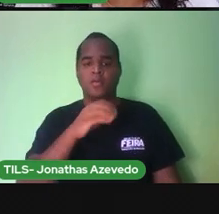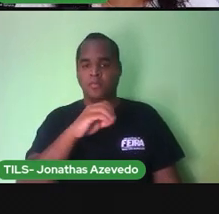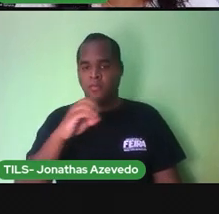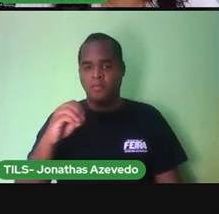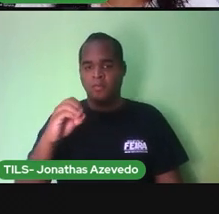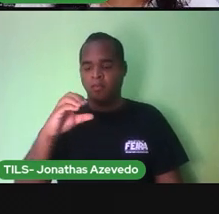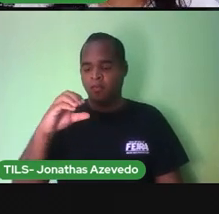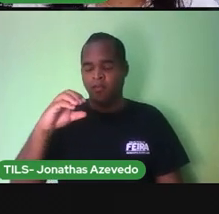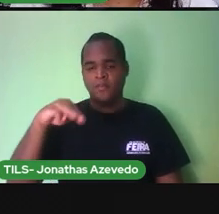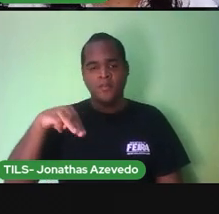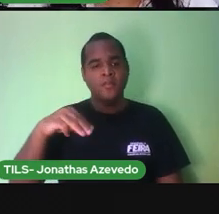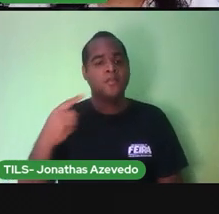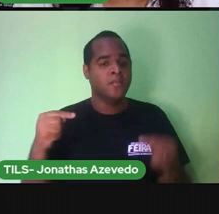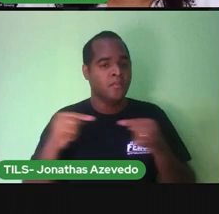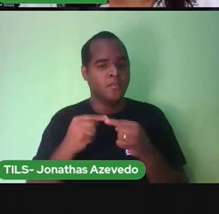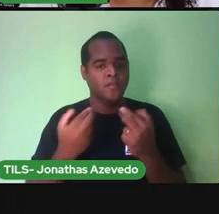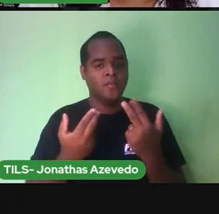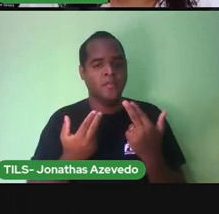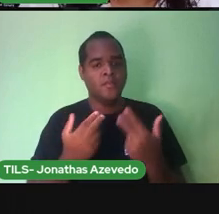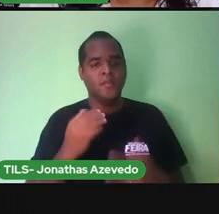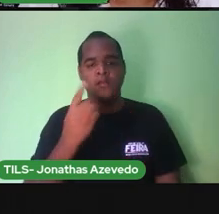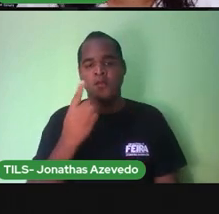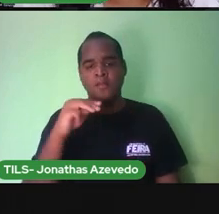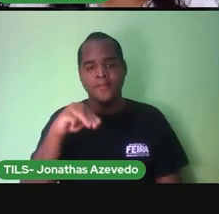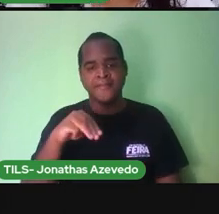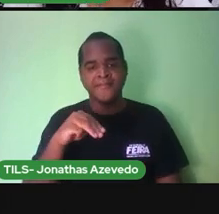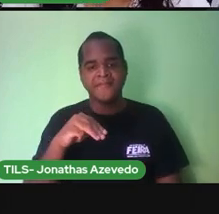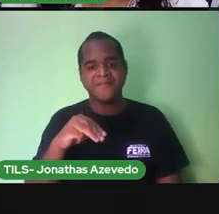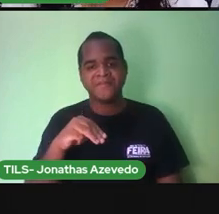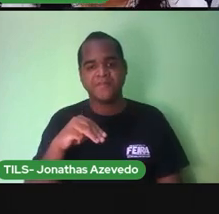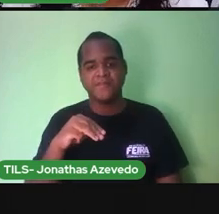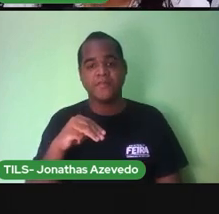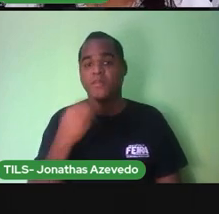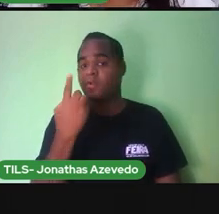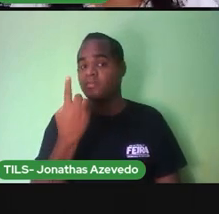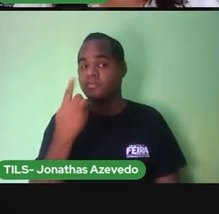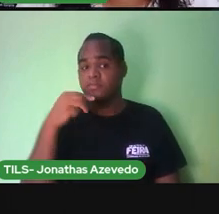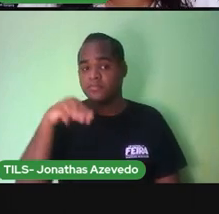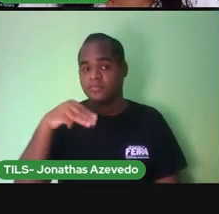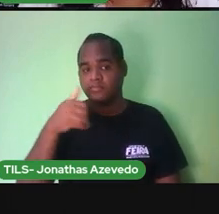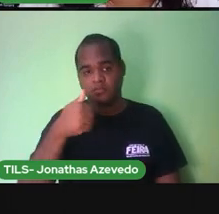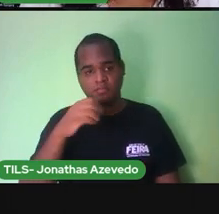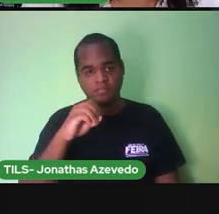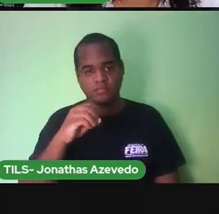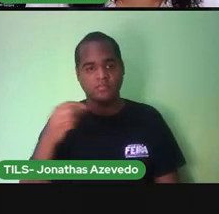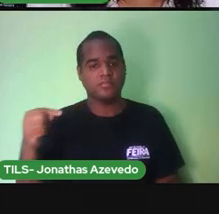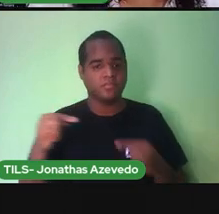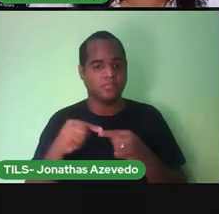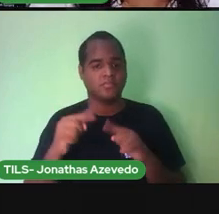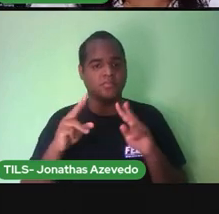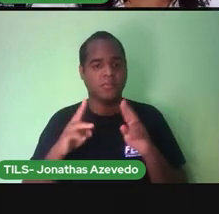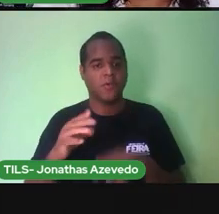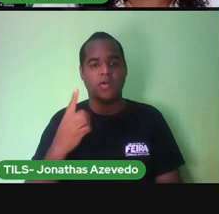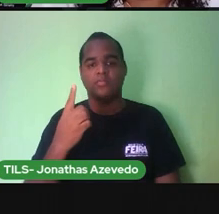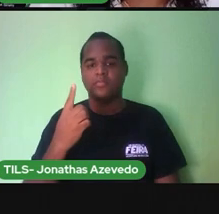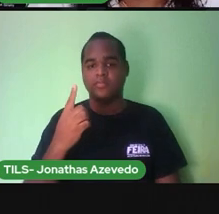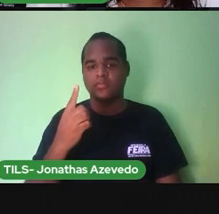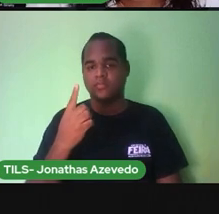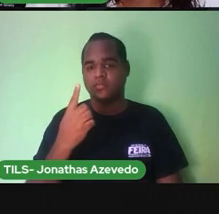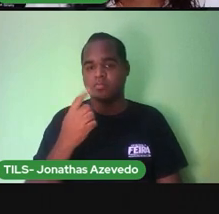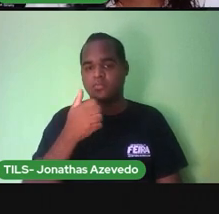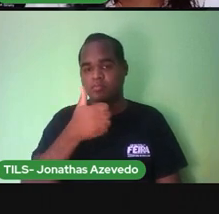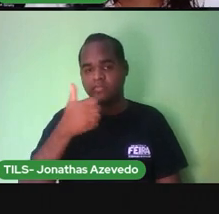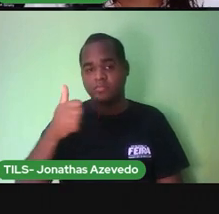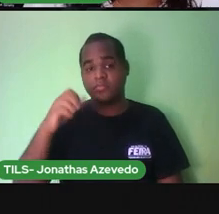metro Um metro E dez É igual A cento e dez